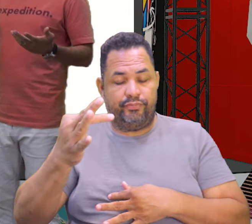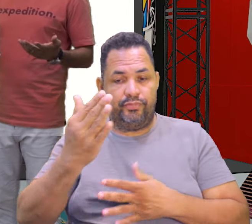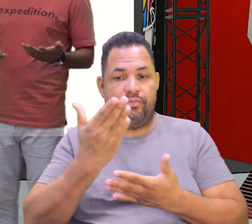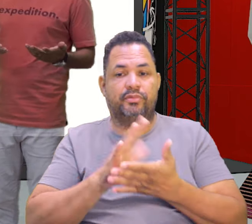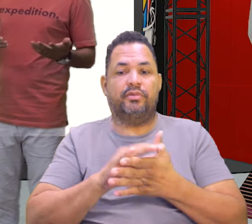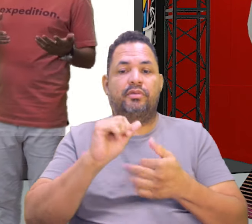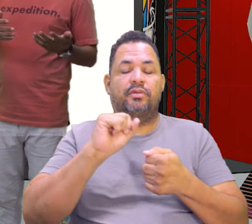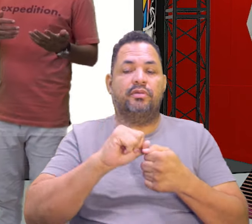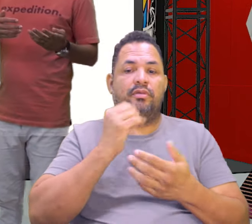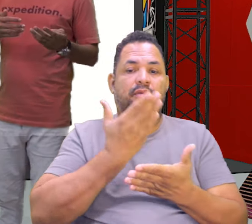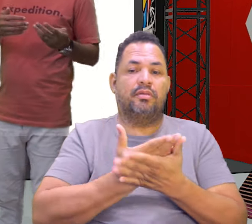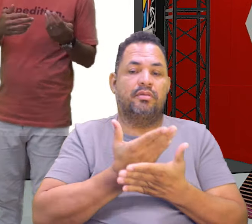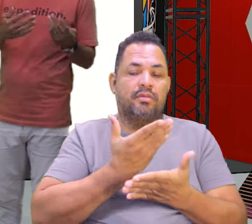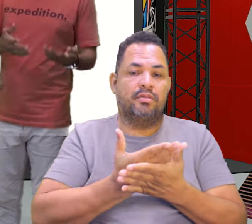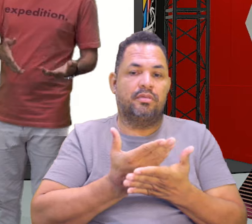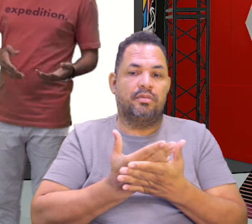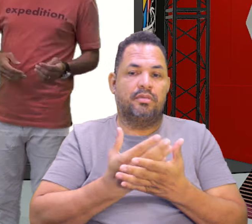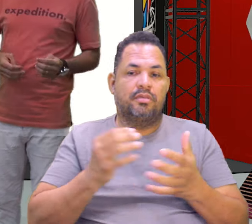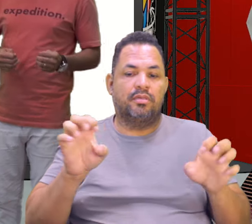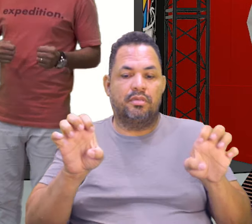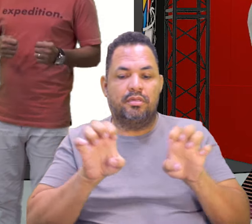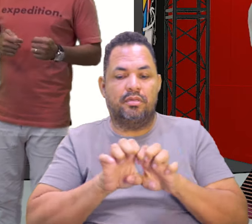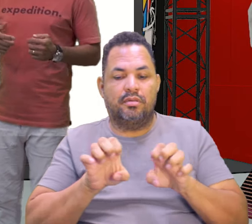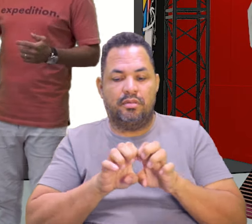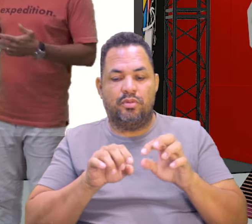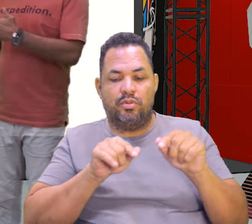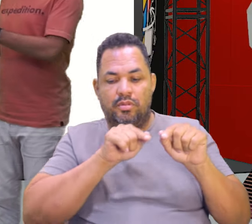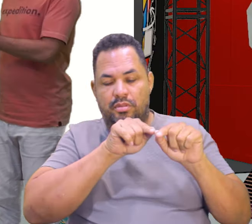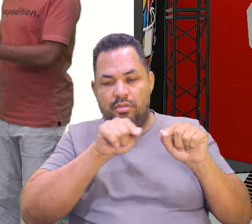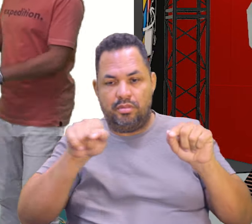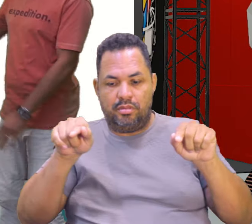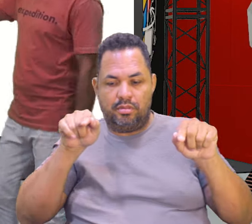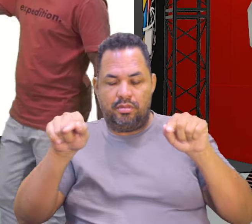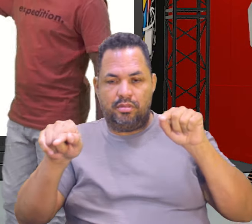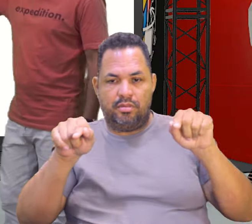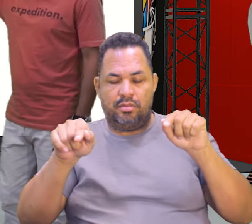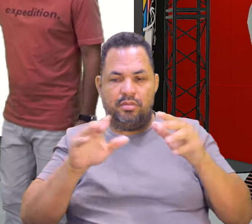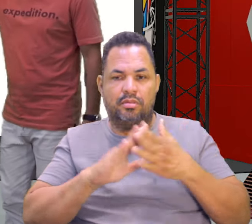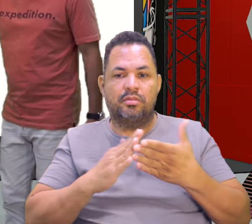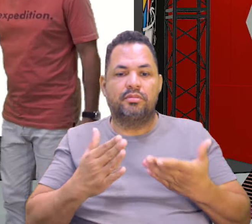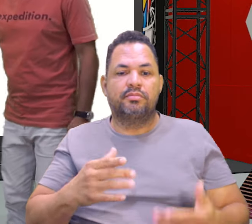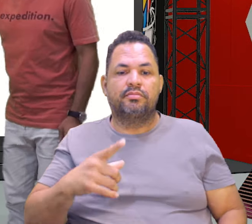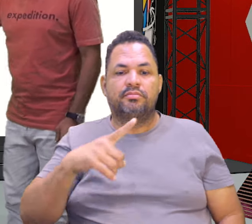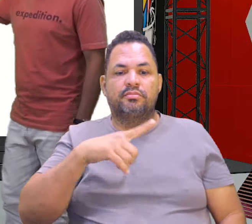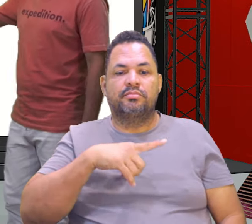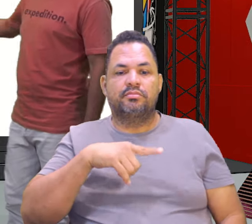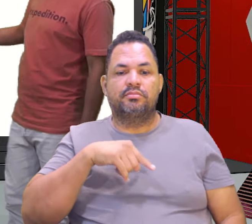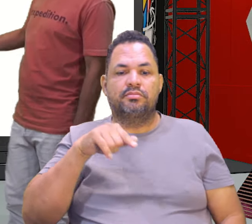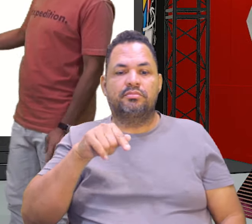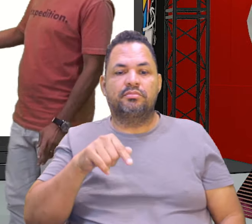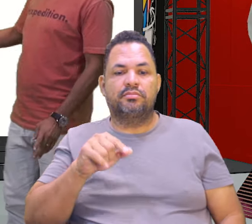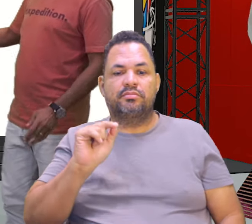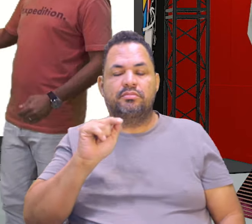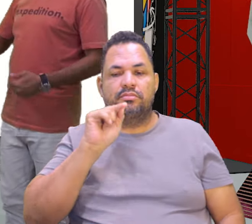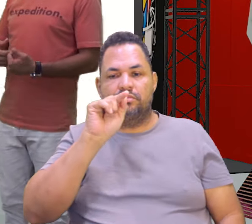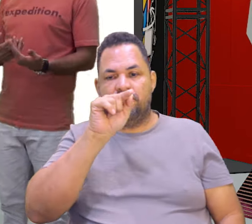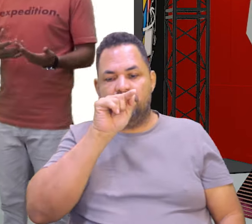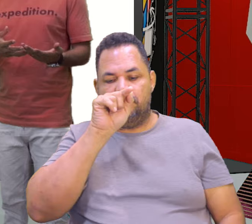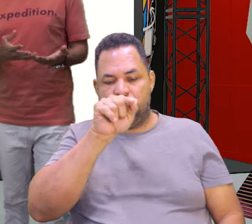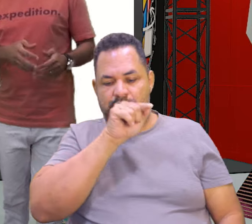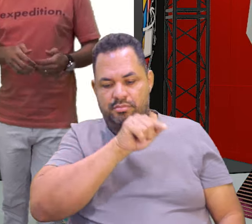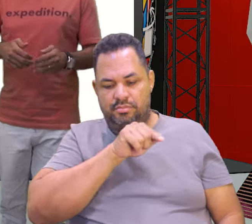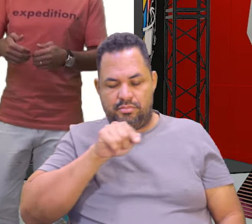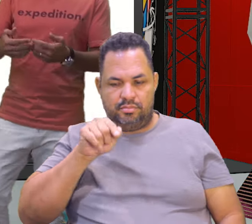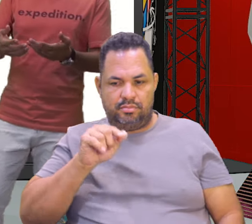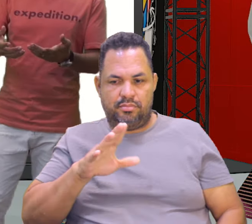as aulas de equação da reta ou do triângulo, porque se a gente olhar aqui direitinho, os três pontos formam um triângulo. Aí